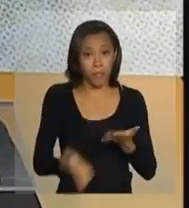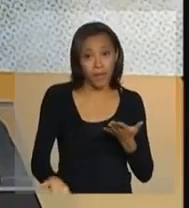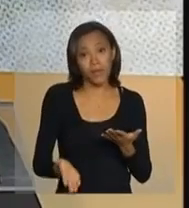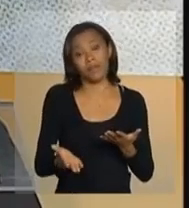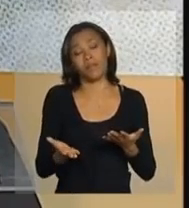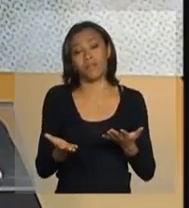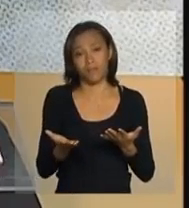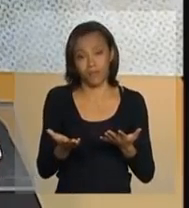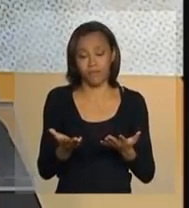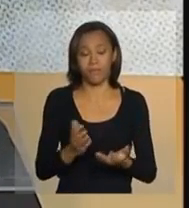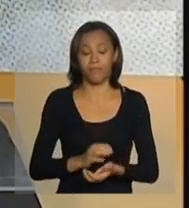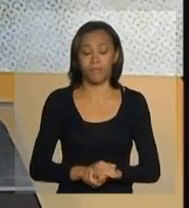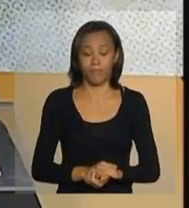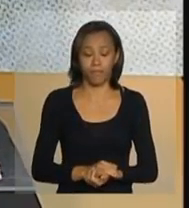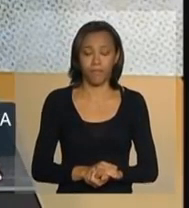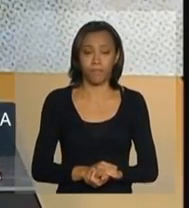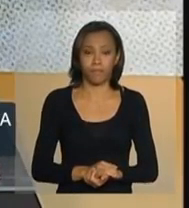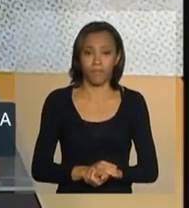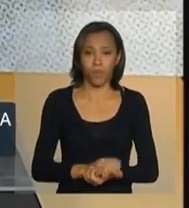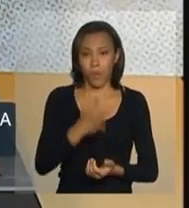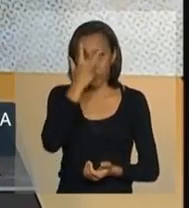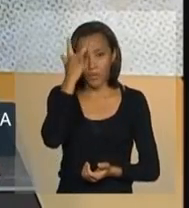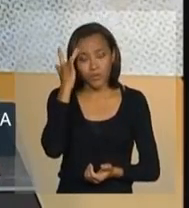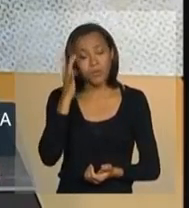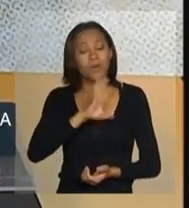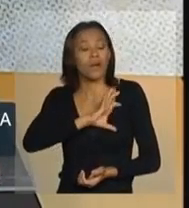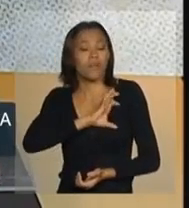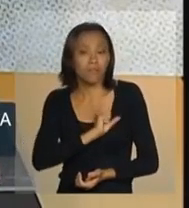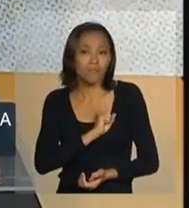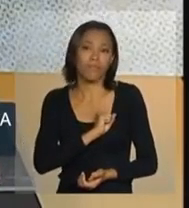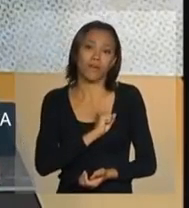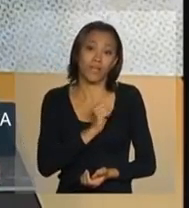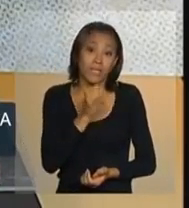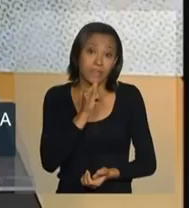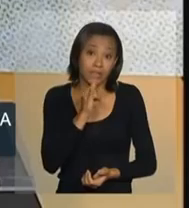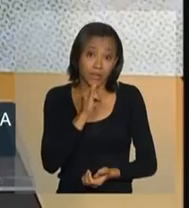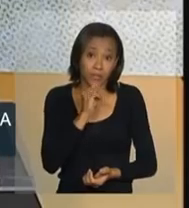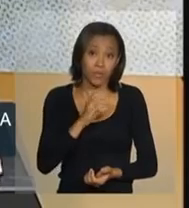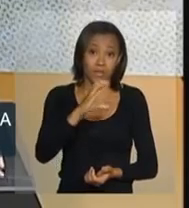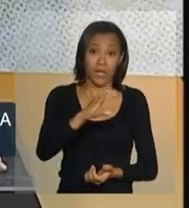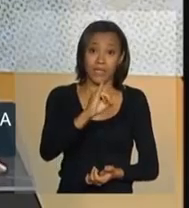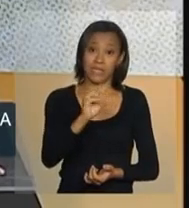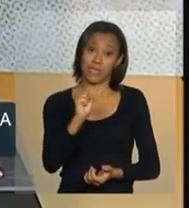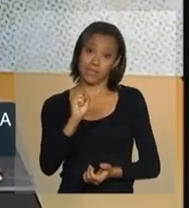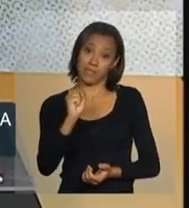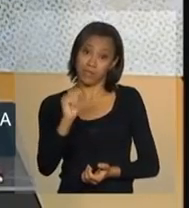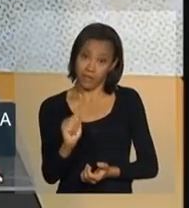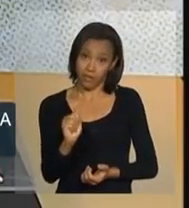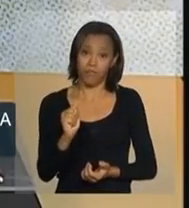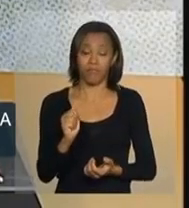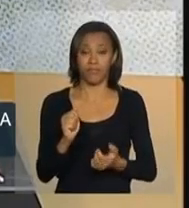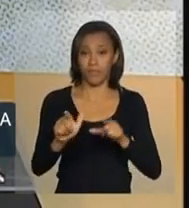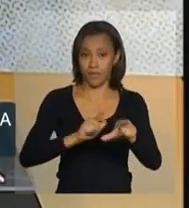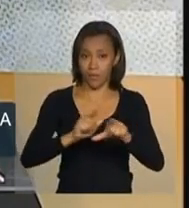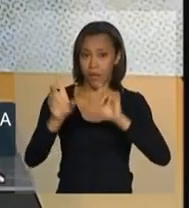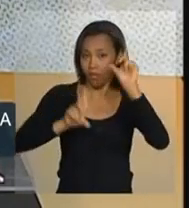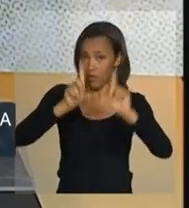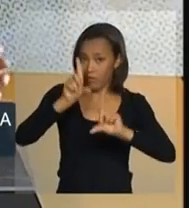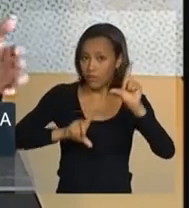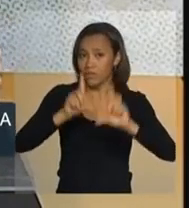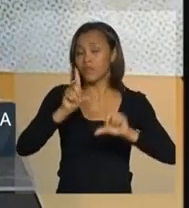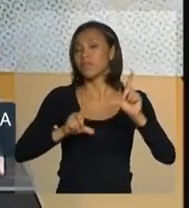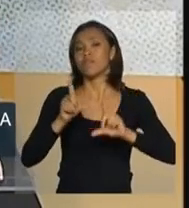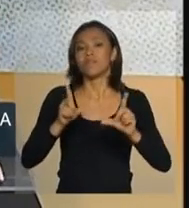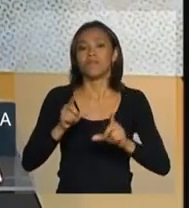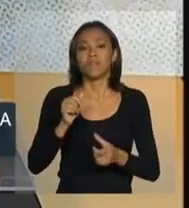experiência de perder um ente querido, a exemplo da Cícero Guimarães, que participou daquele evento, de